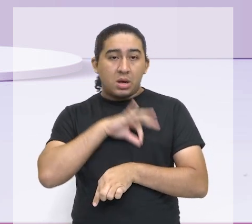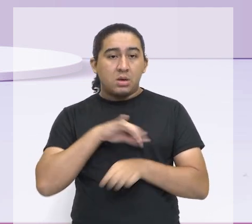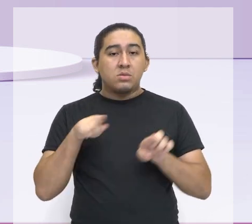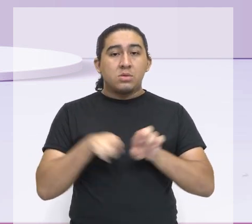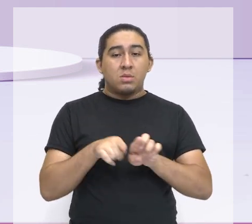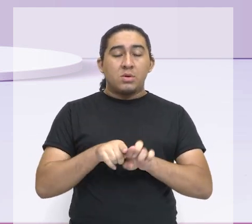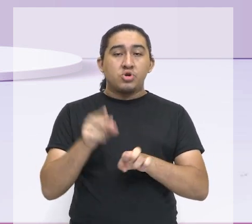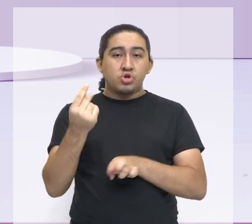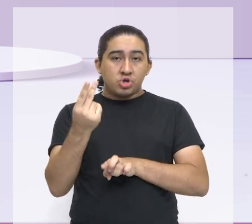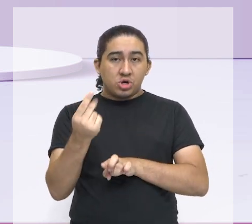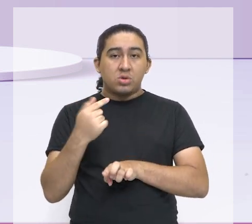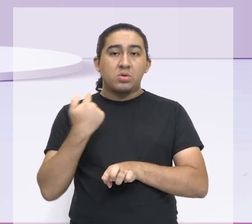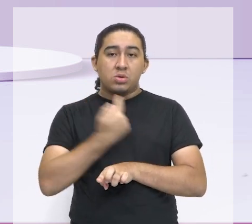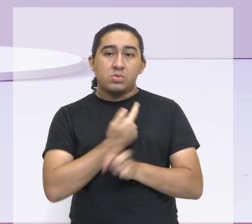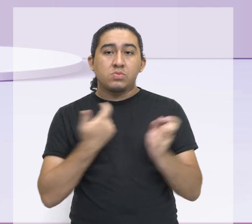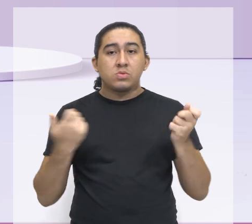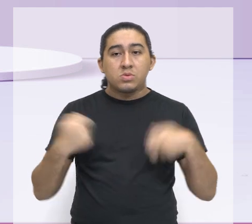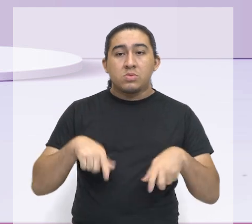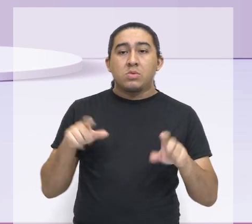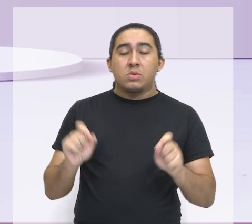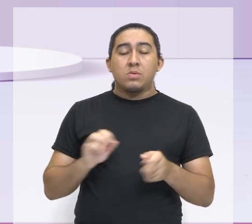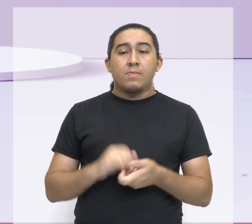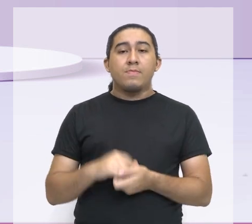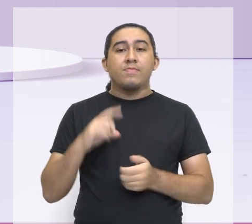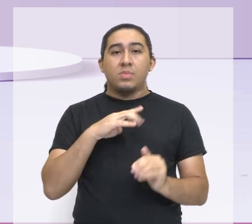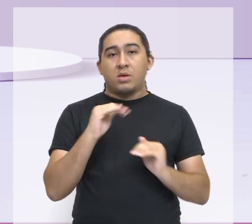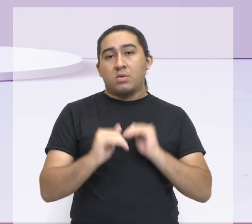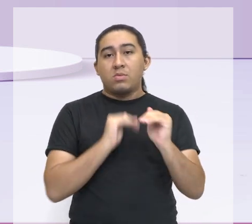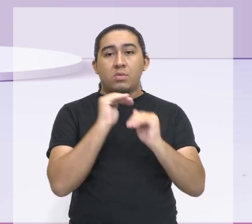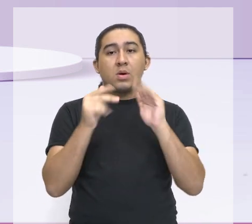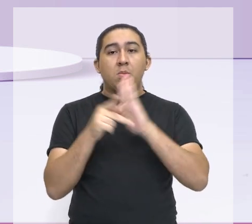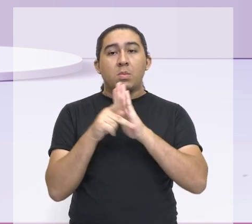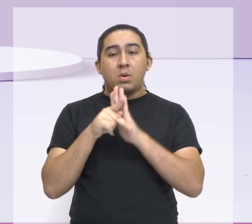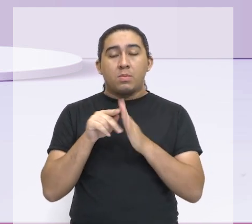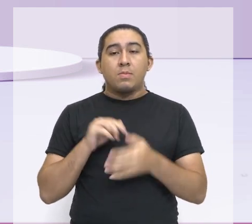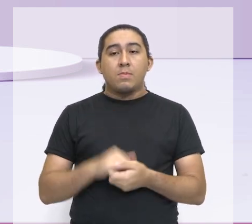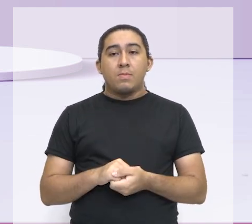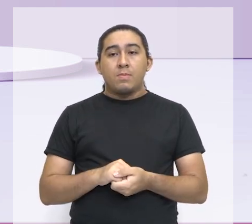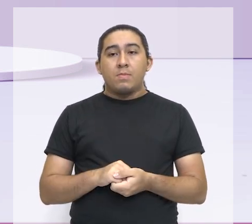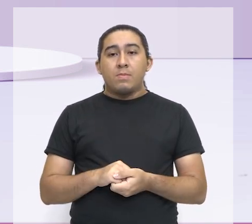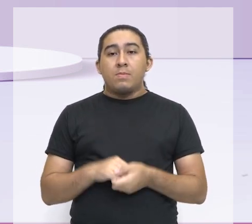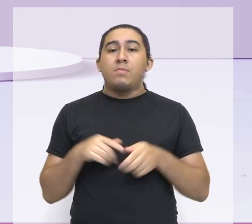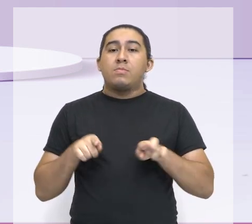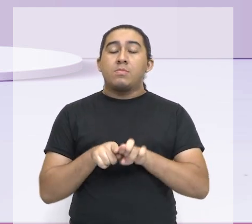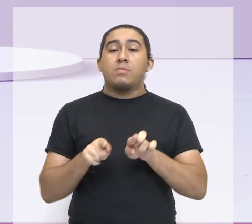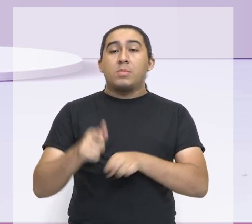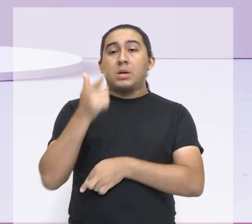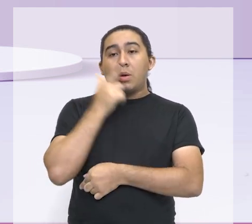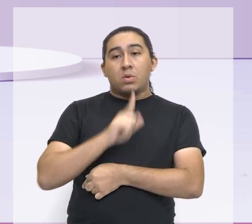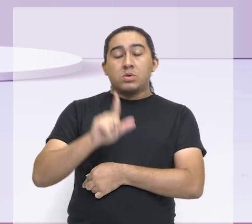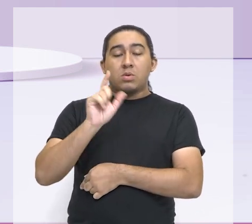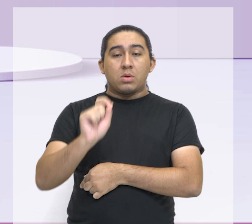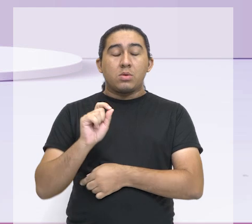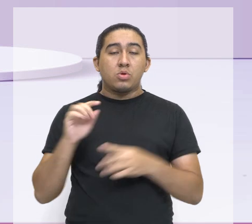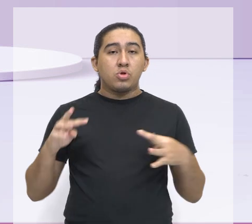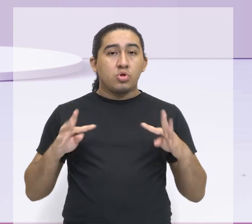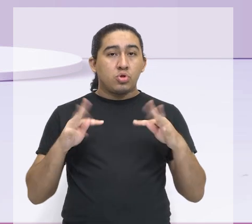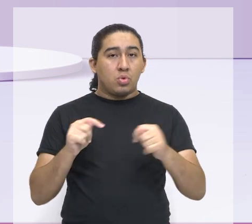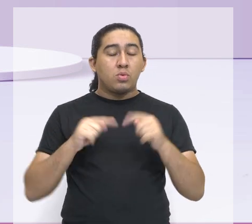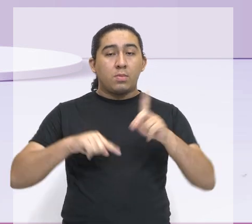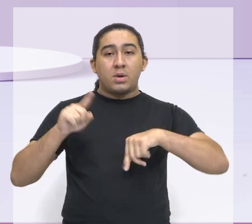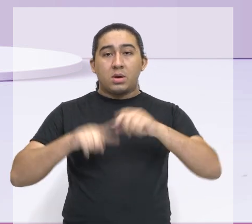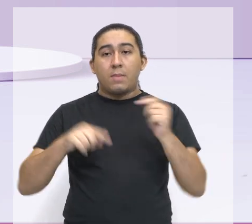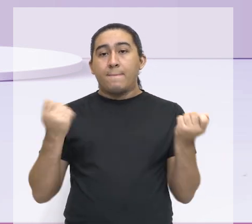renda, para que a gente possa, então, desenvolver aí e obter as coisas que são